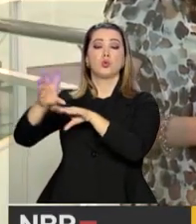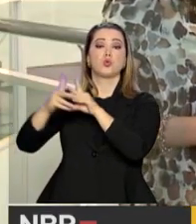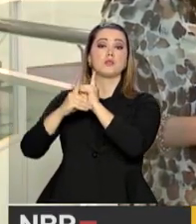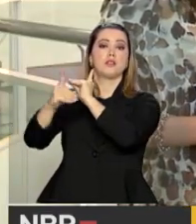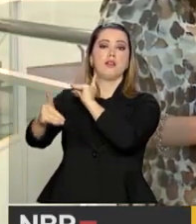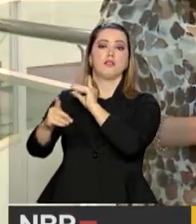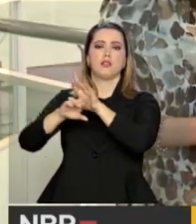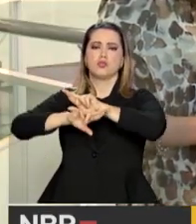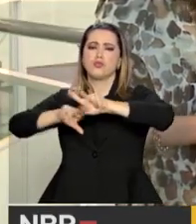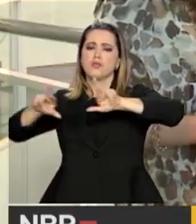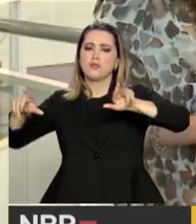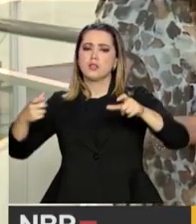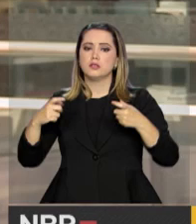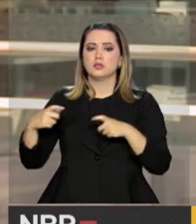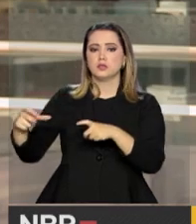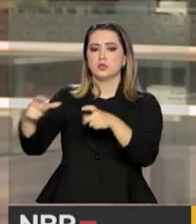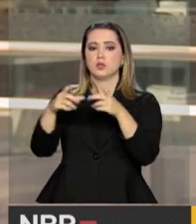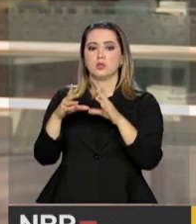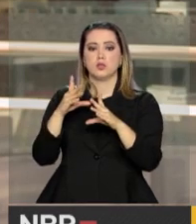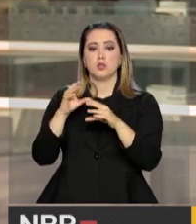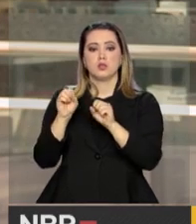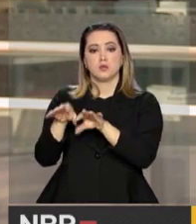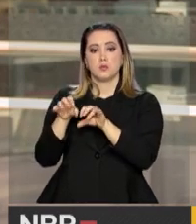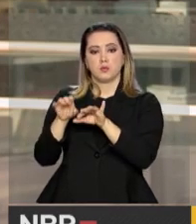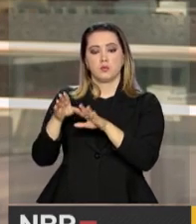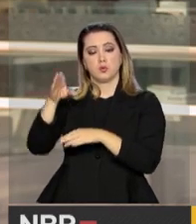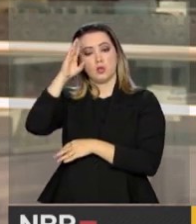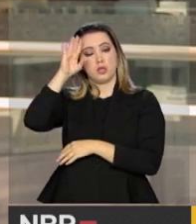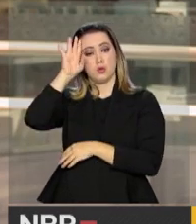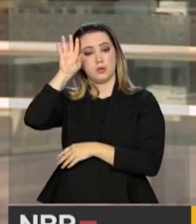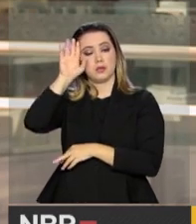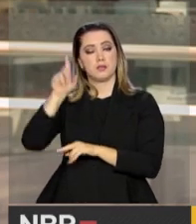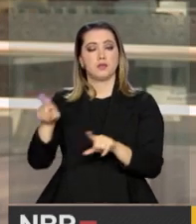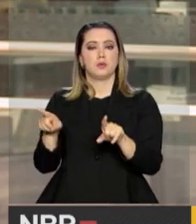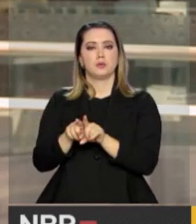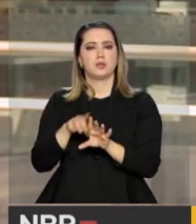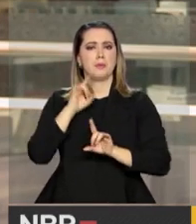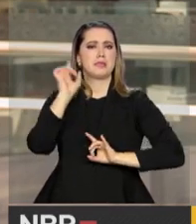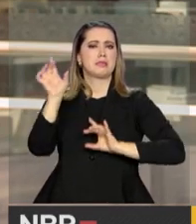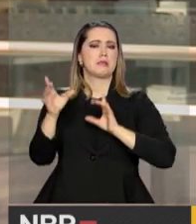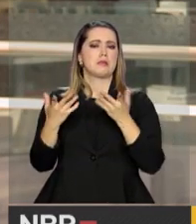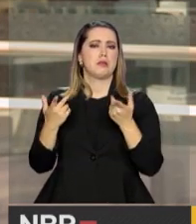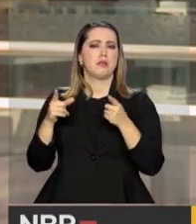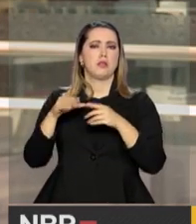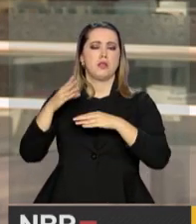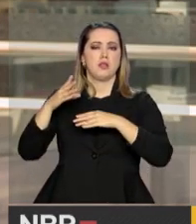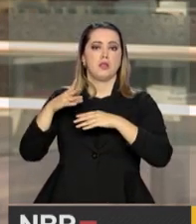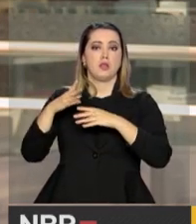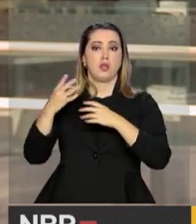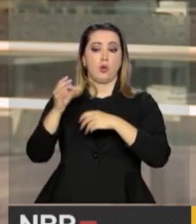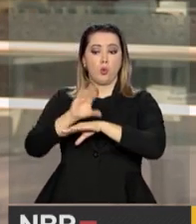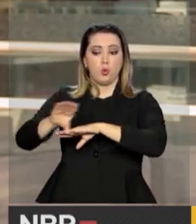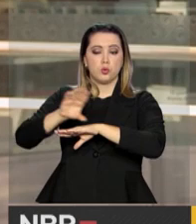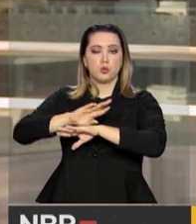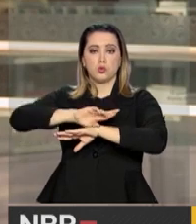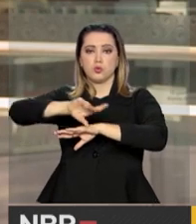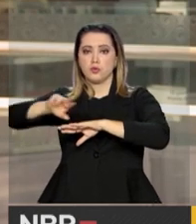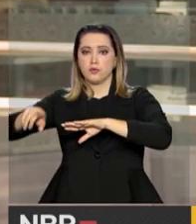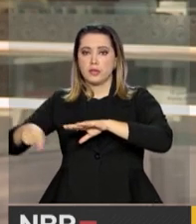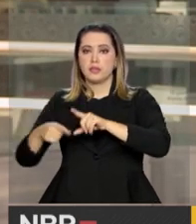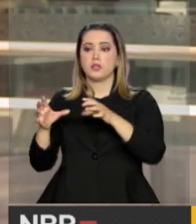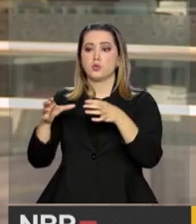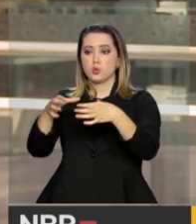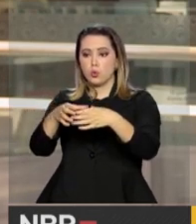cursos de graduação, nas mais variadas especializações encontradas, mas sempre com